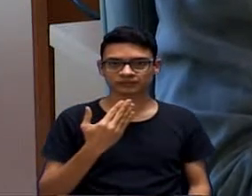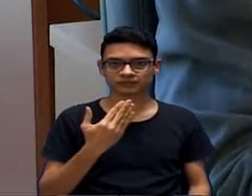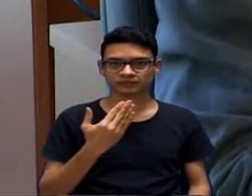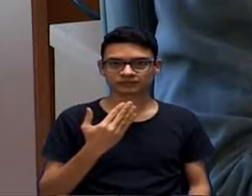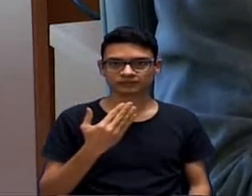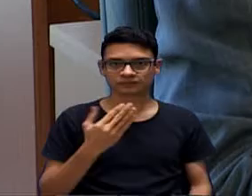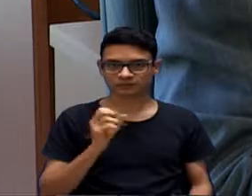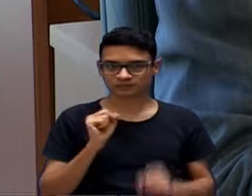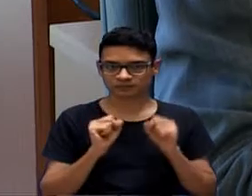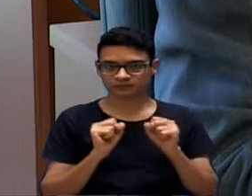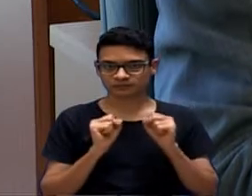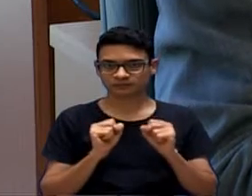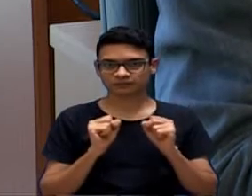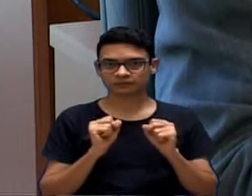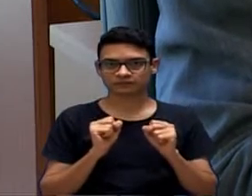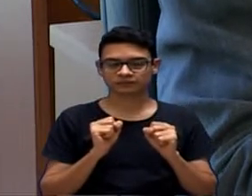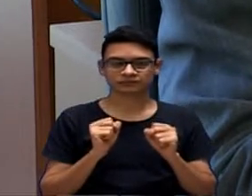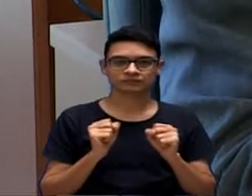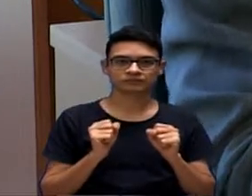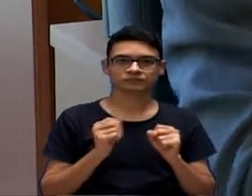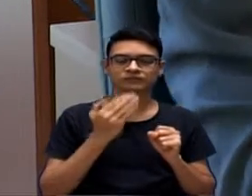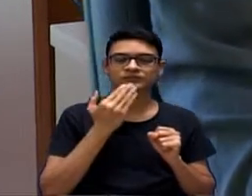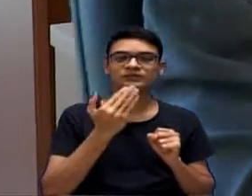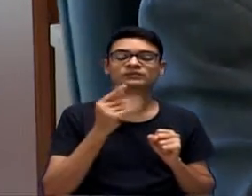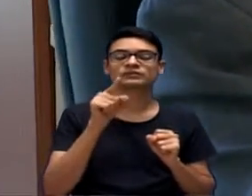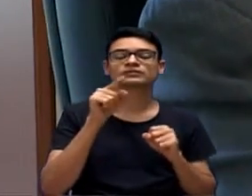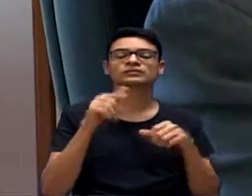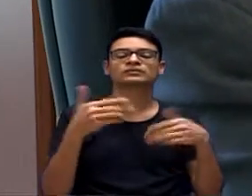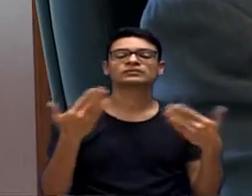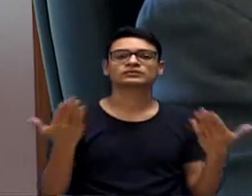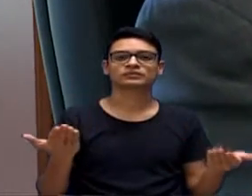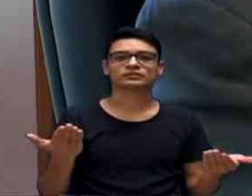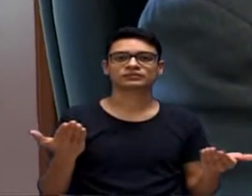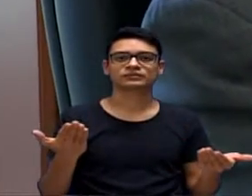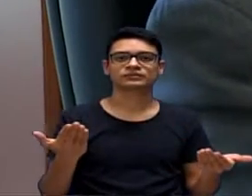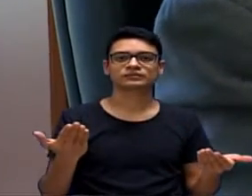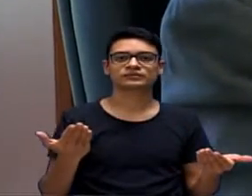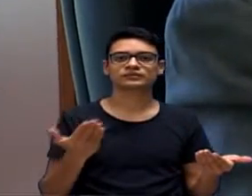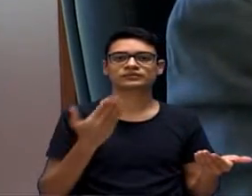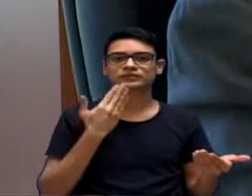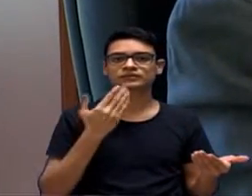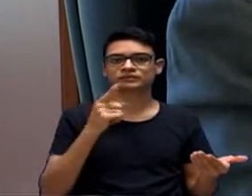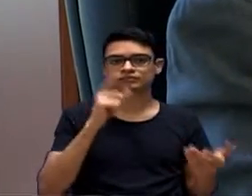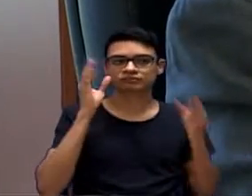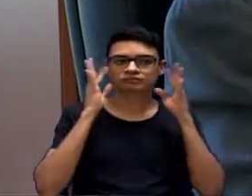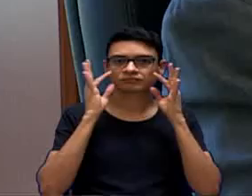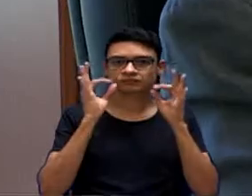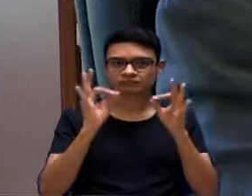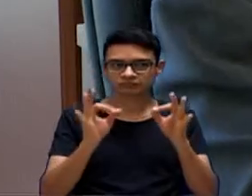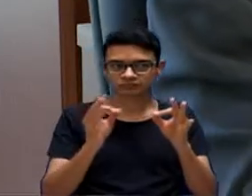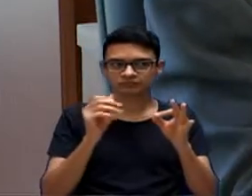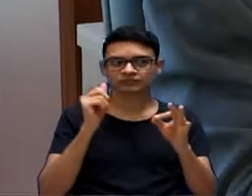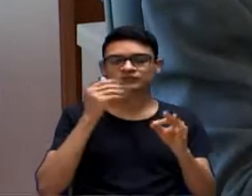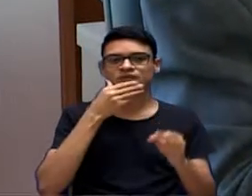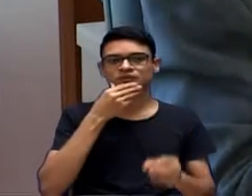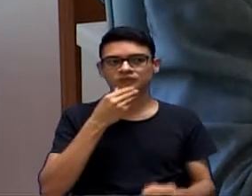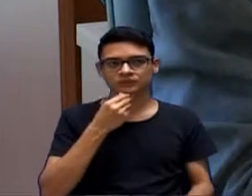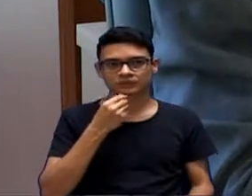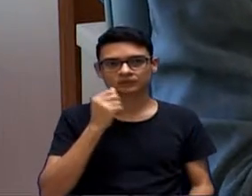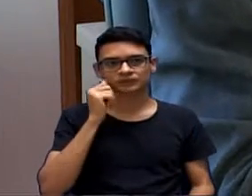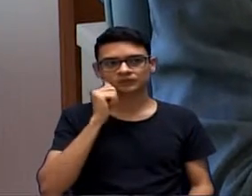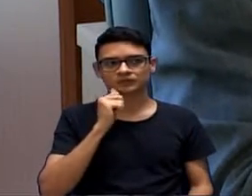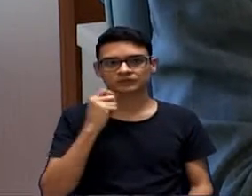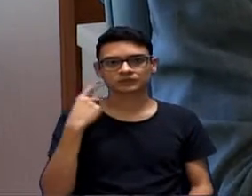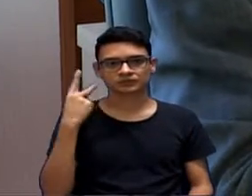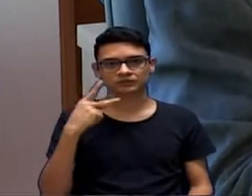Temos o número regimental. Qual o pedido da Vossa Excelência? Então, eu pediria a atenção dos senhores vereadores e vereadoras, dizendo que eu não